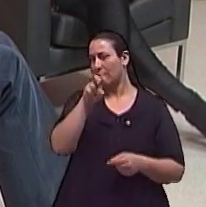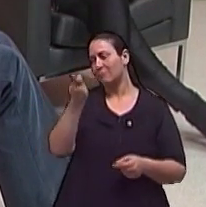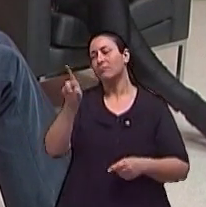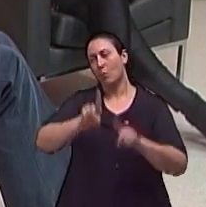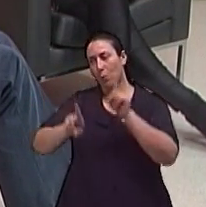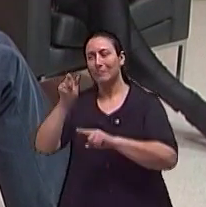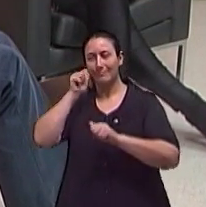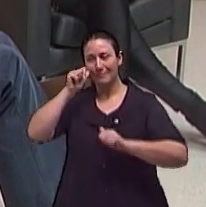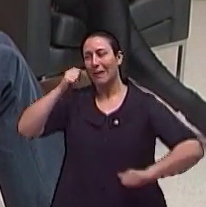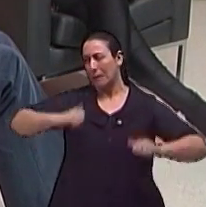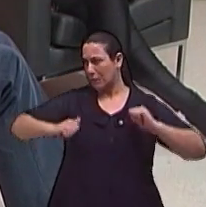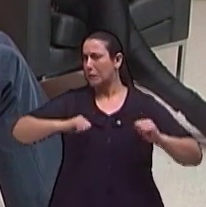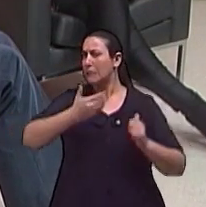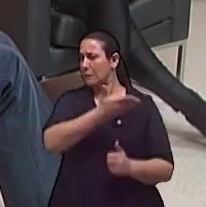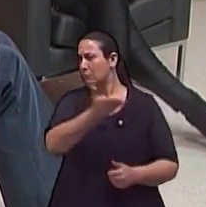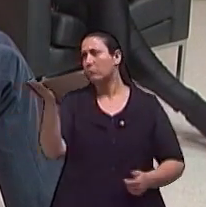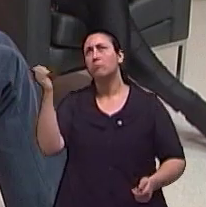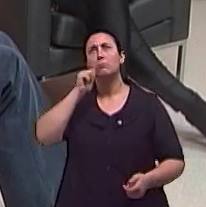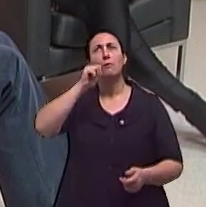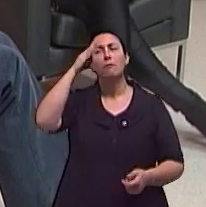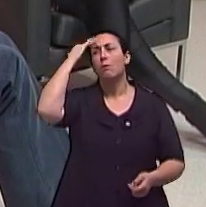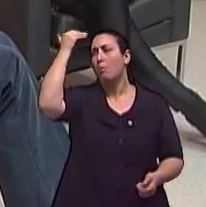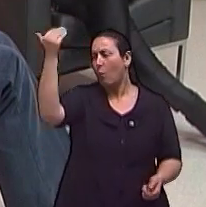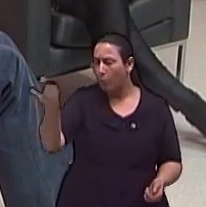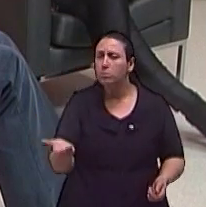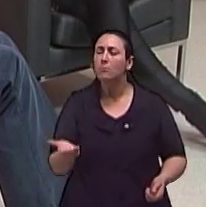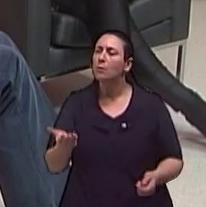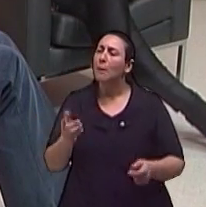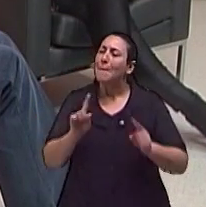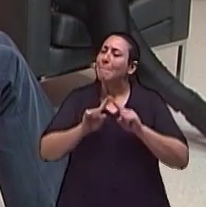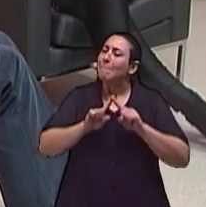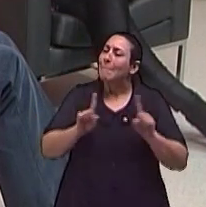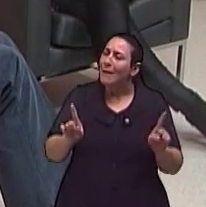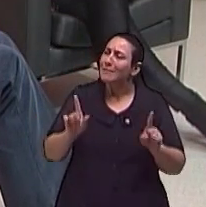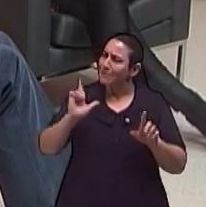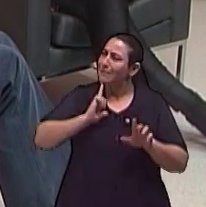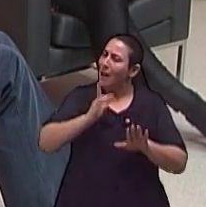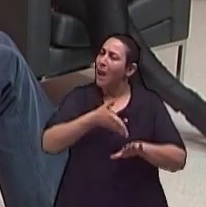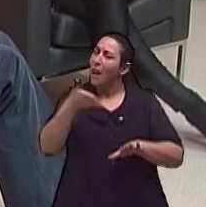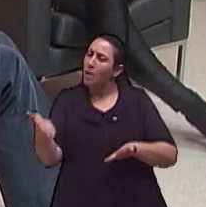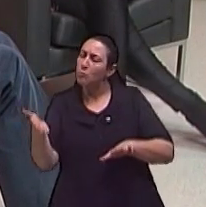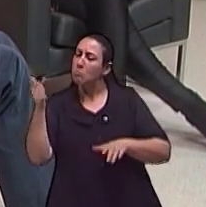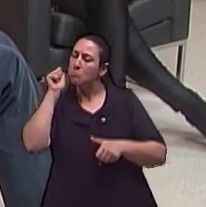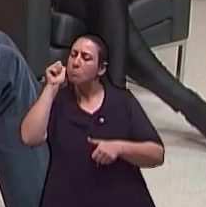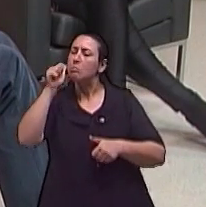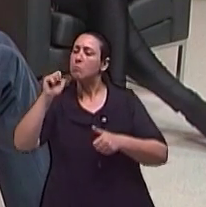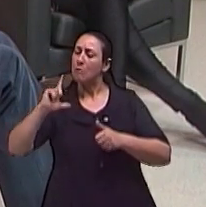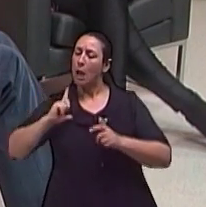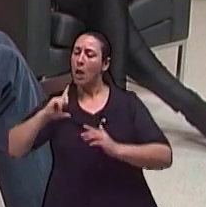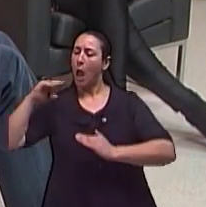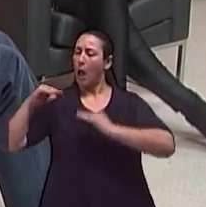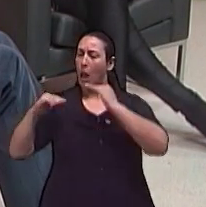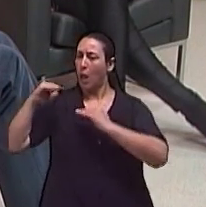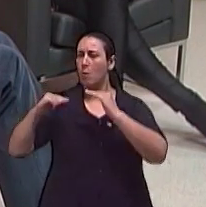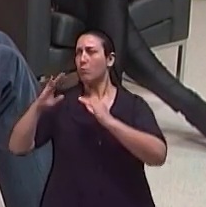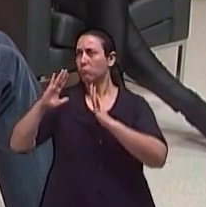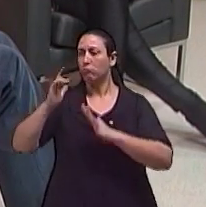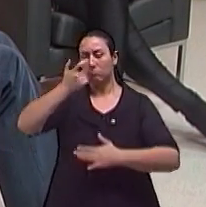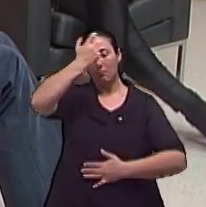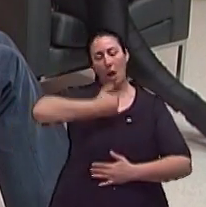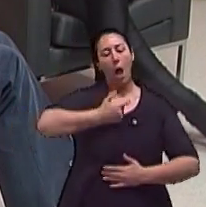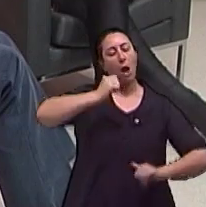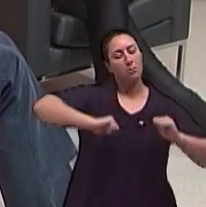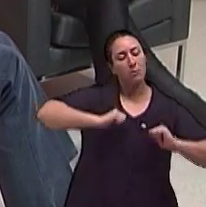delas como grandes atrizes, não da vida pessoal, muitas vezes, mas umas tiveram mais condições de equilibrar esta vida pessoal